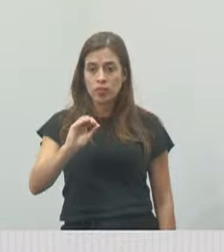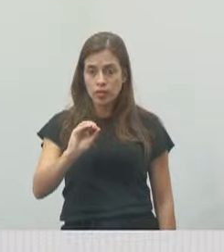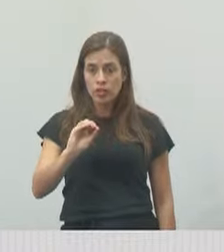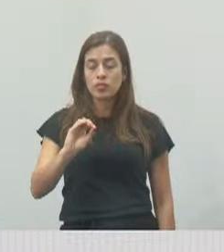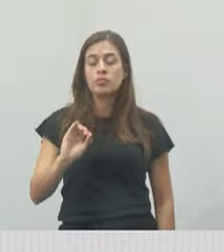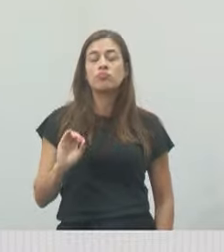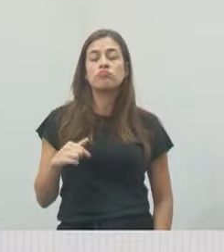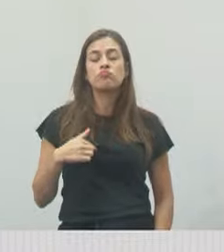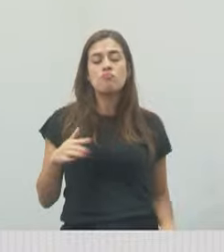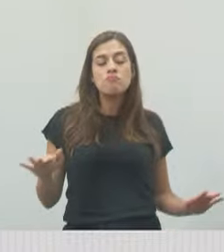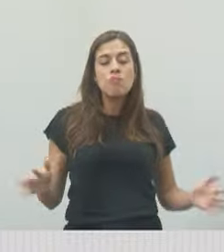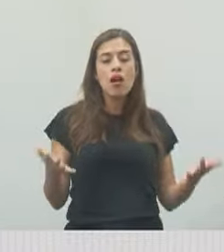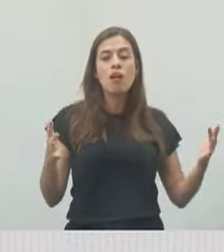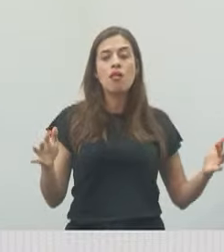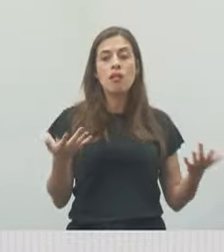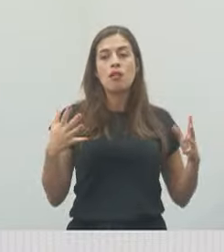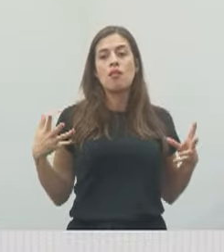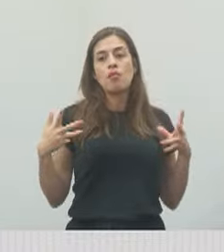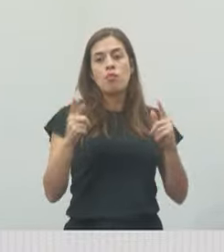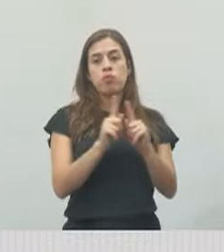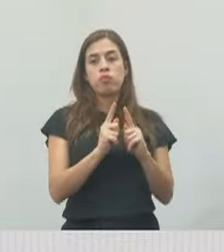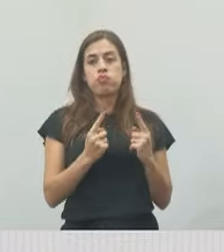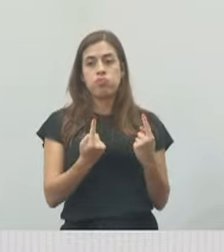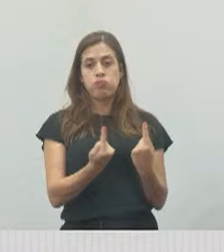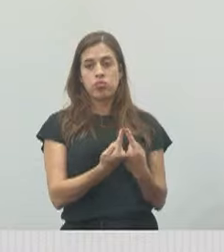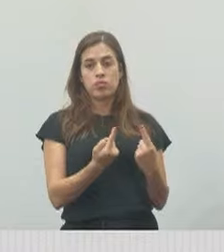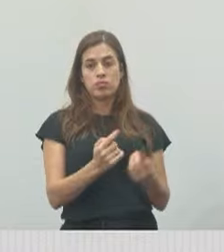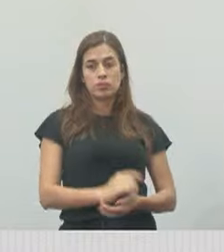incentivo a todo o grupo.